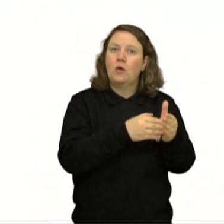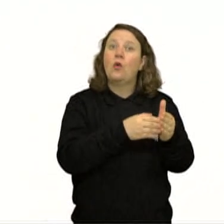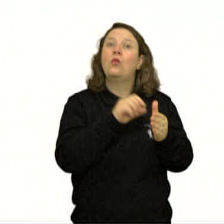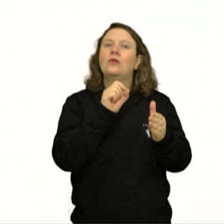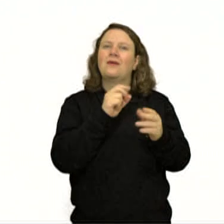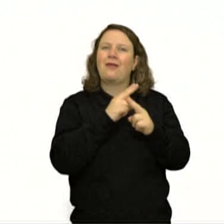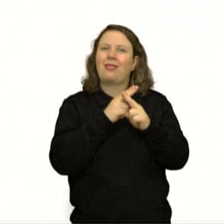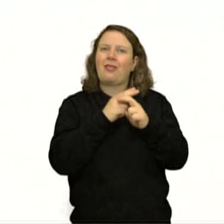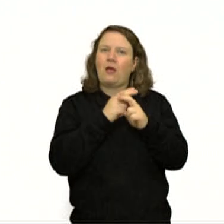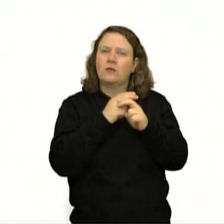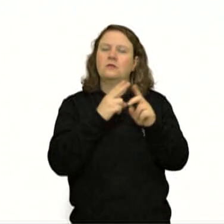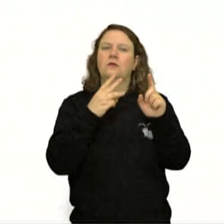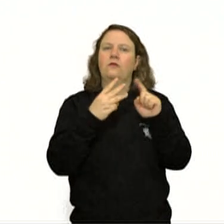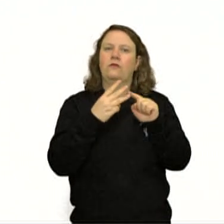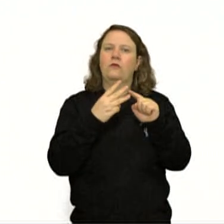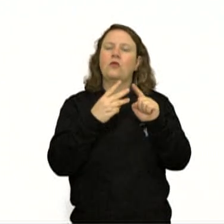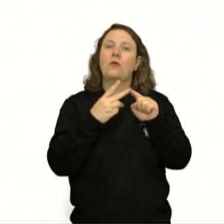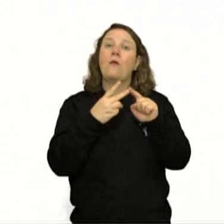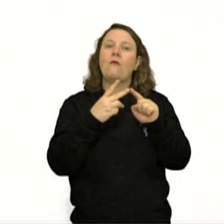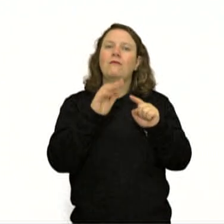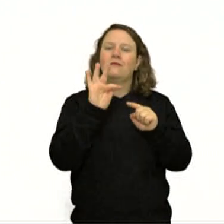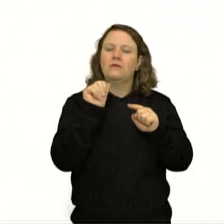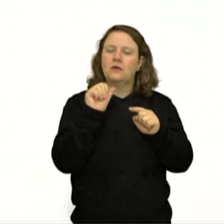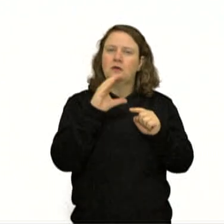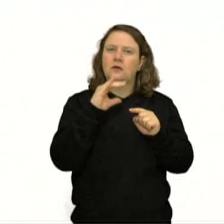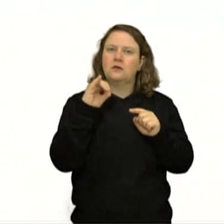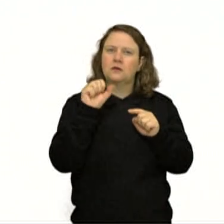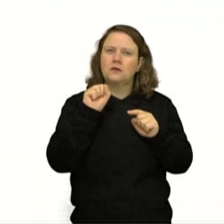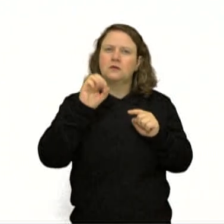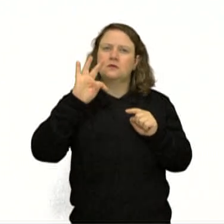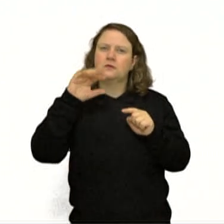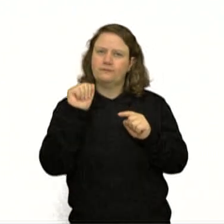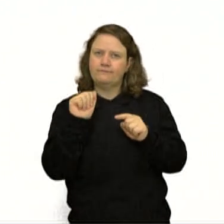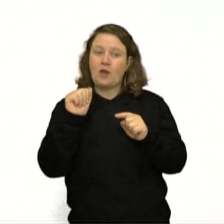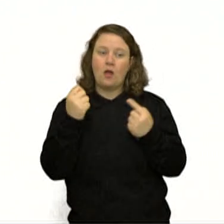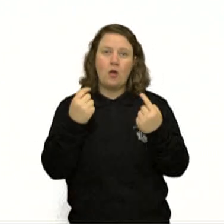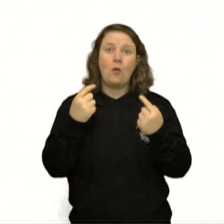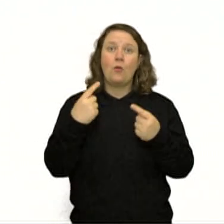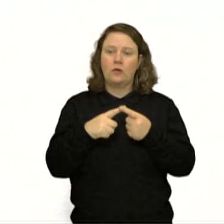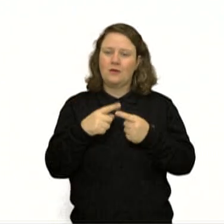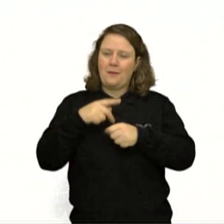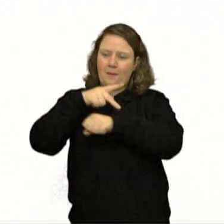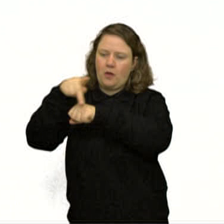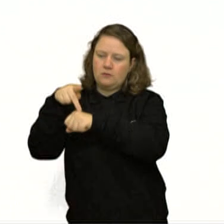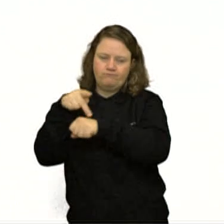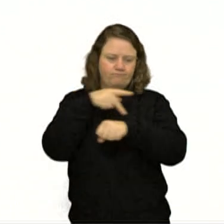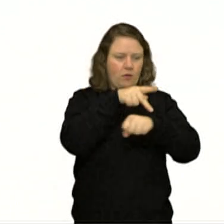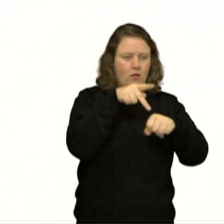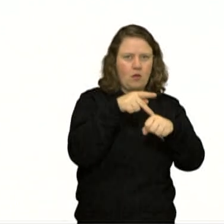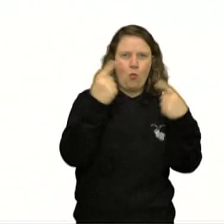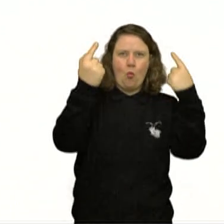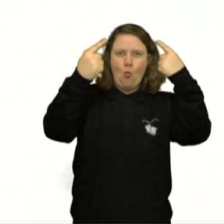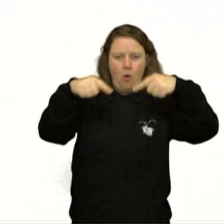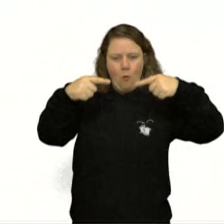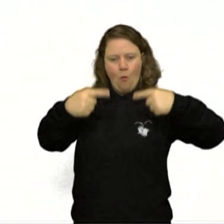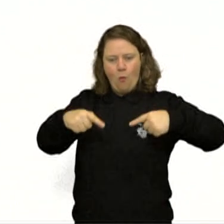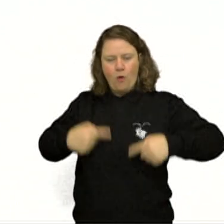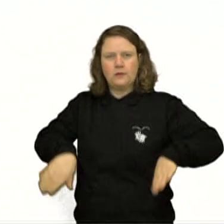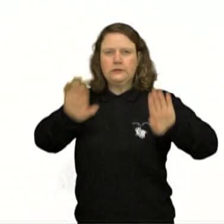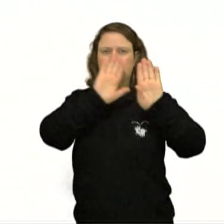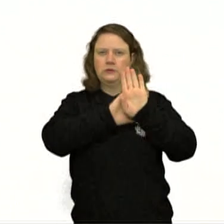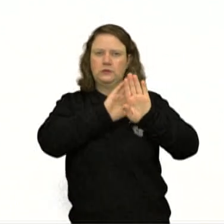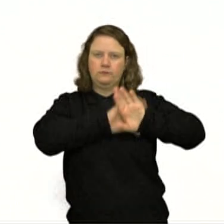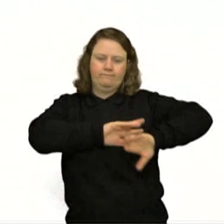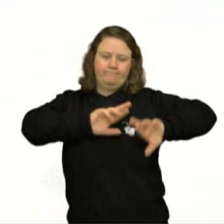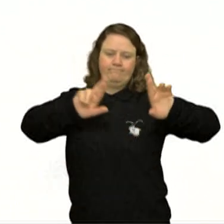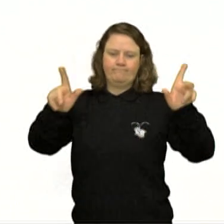conseguiu unir países que entre si, na verdade, eram opostos. Tinham doutrinas diferentes, ideologias diferentes, sistemas de